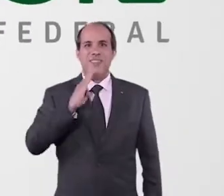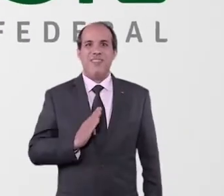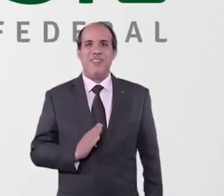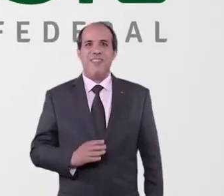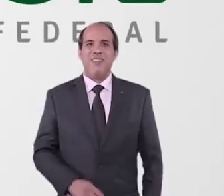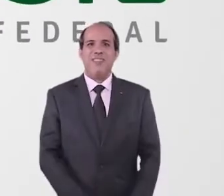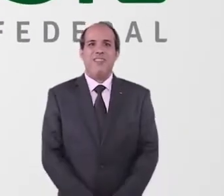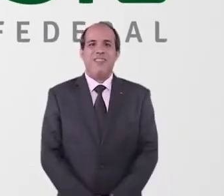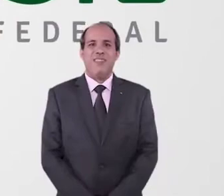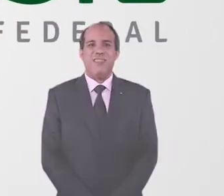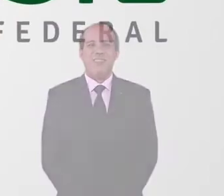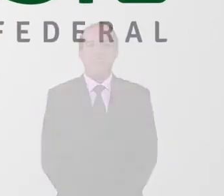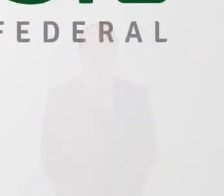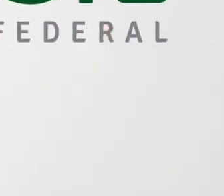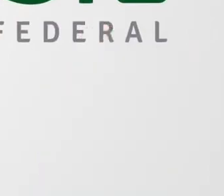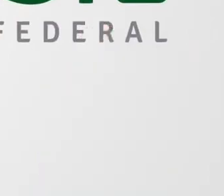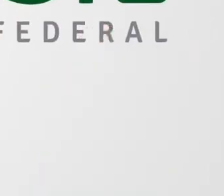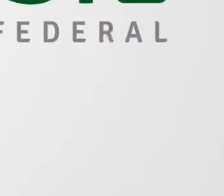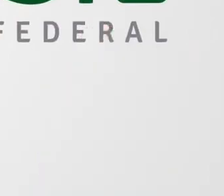Pátria Amada Brasil.